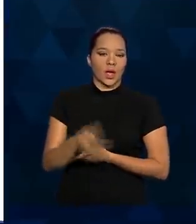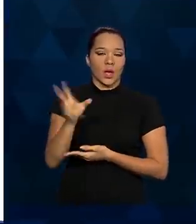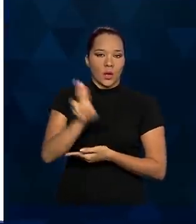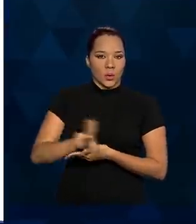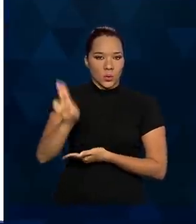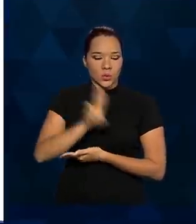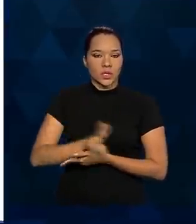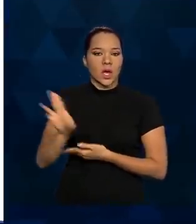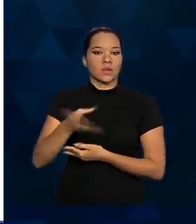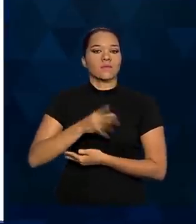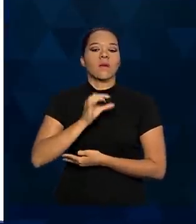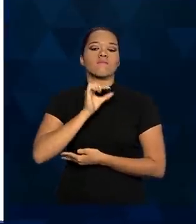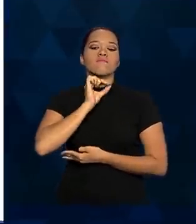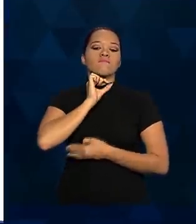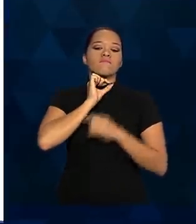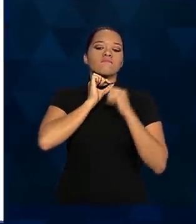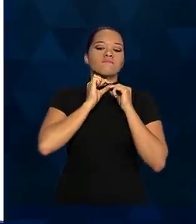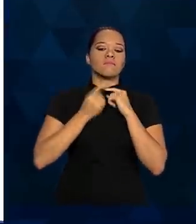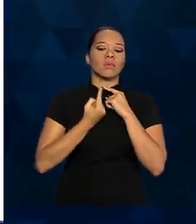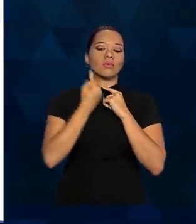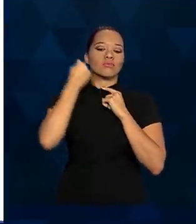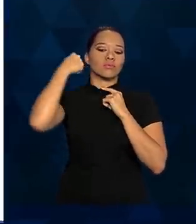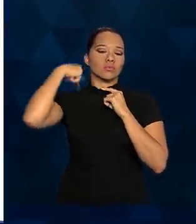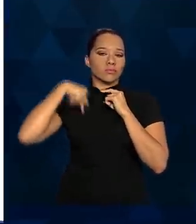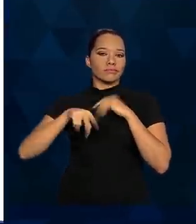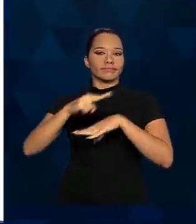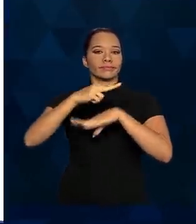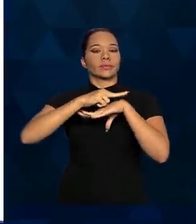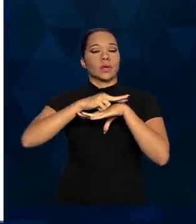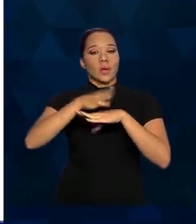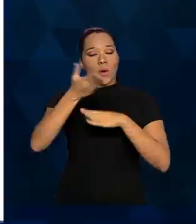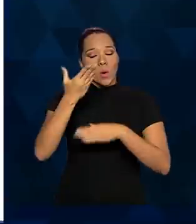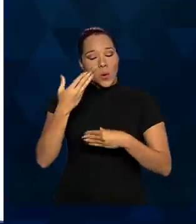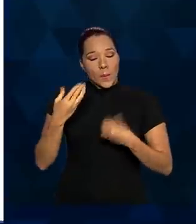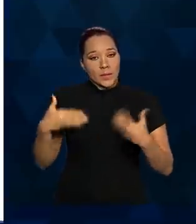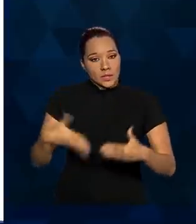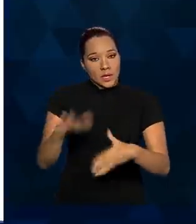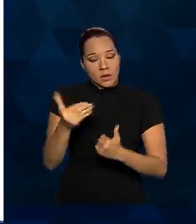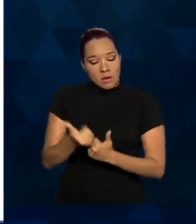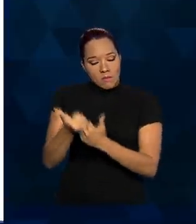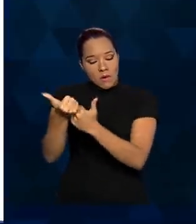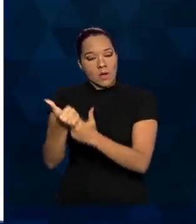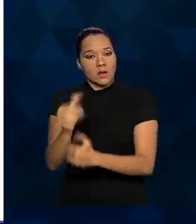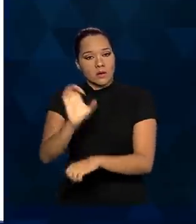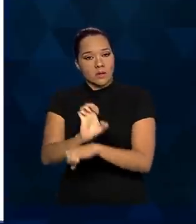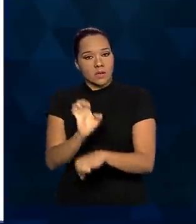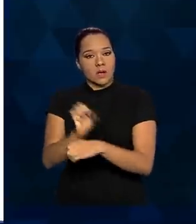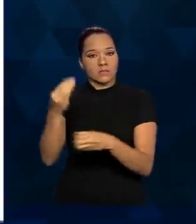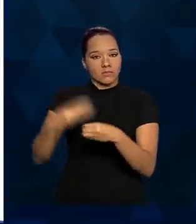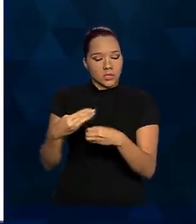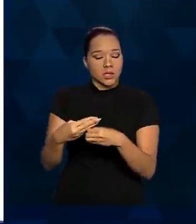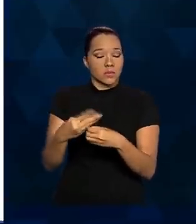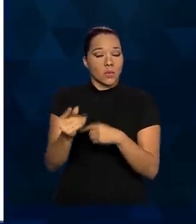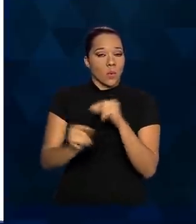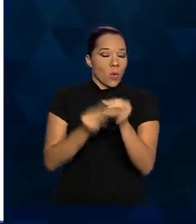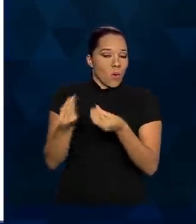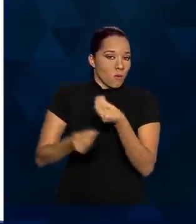usados na intubação orotraqueal, o Ministério está apoiando estados e municípios, fazendo uma ação